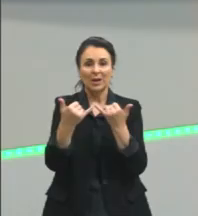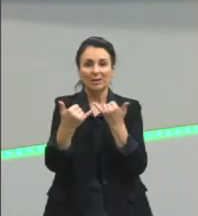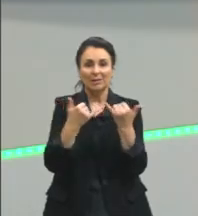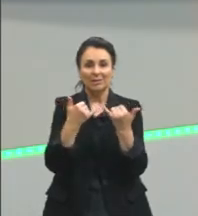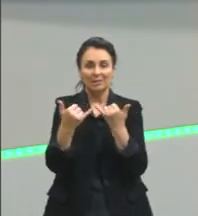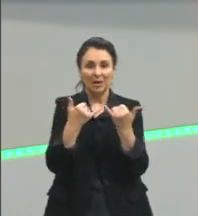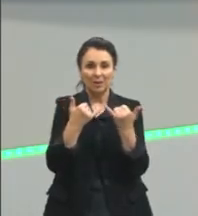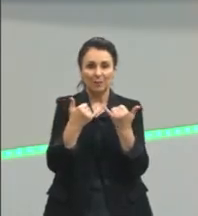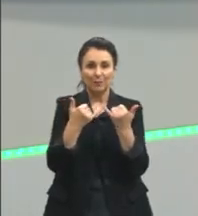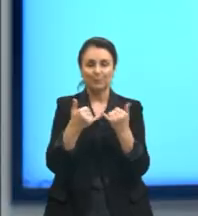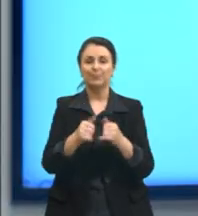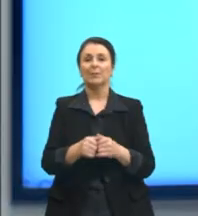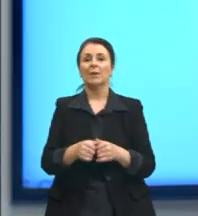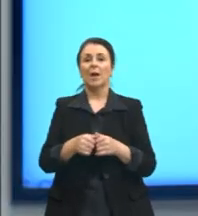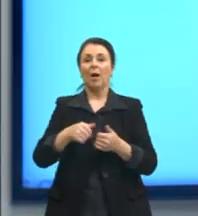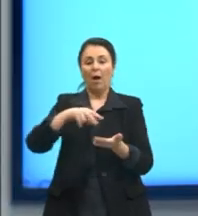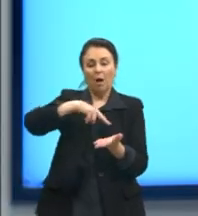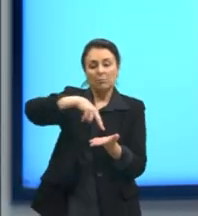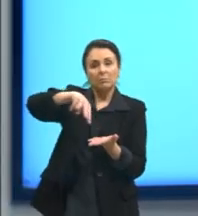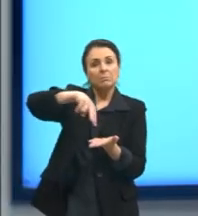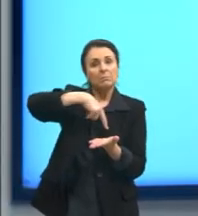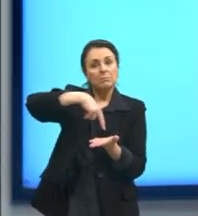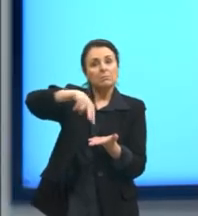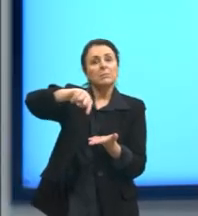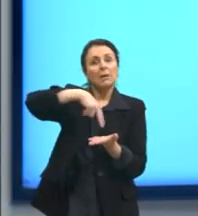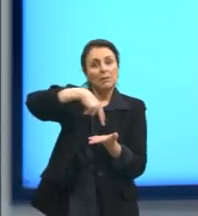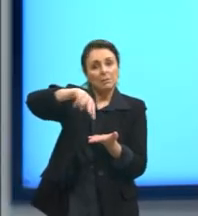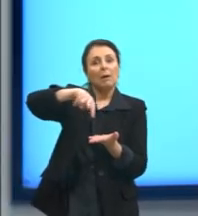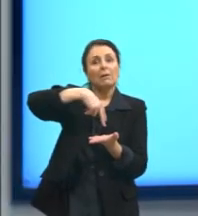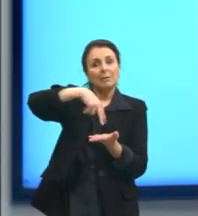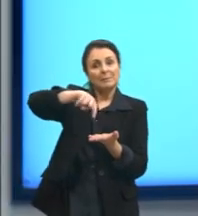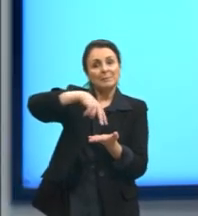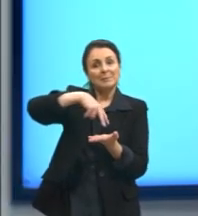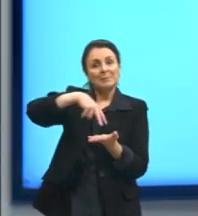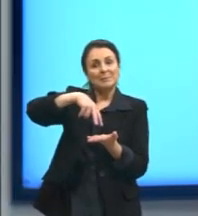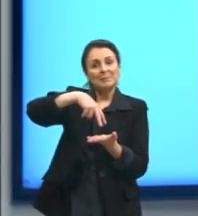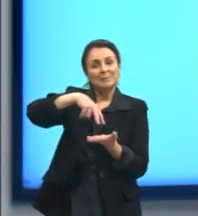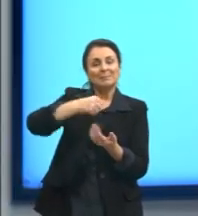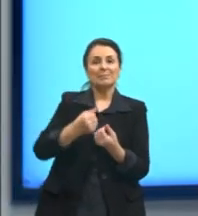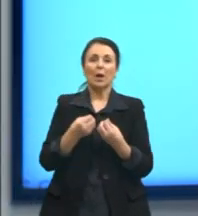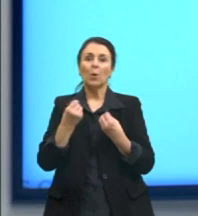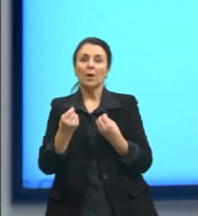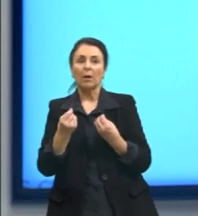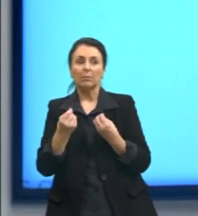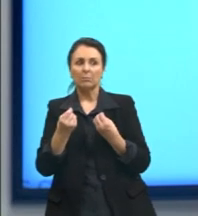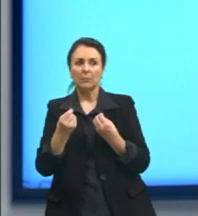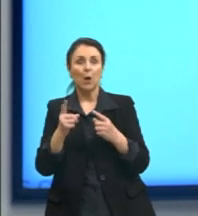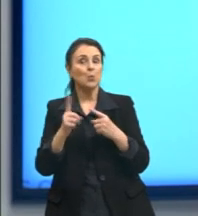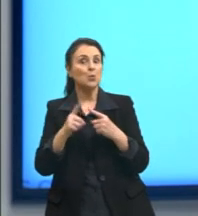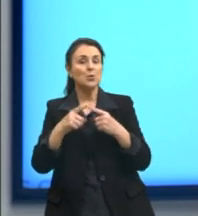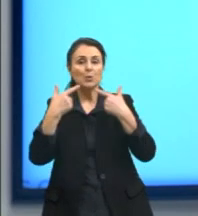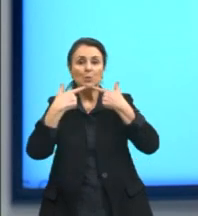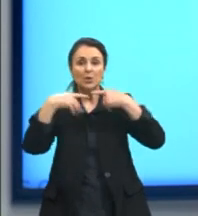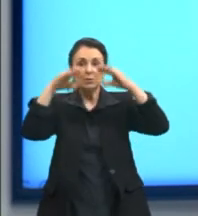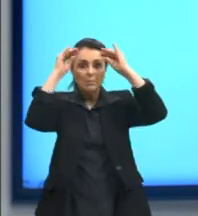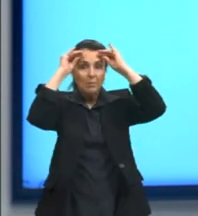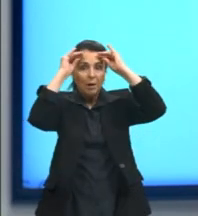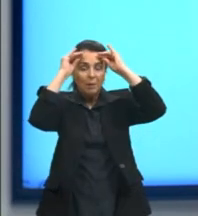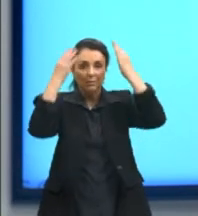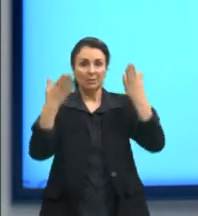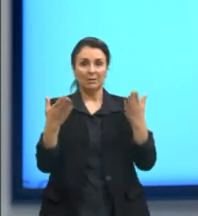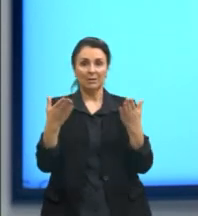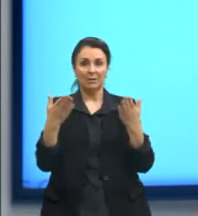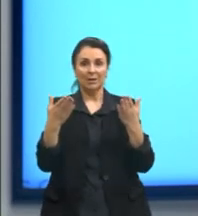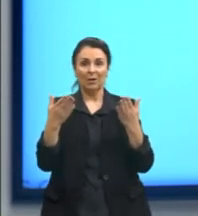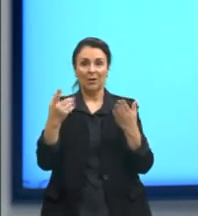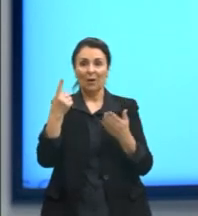Eu posso falar, por exemplo, da dança como uma linguagem. O que a gente chama também, olha